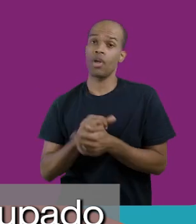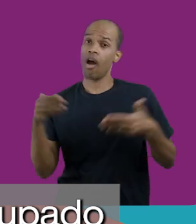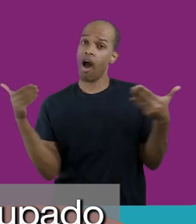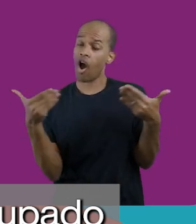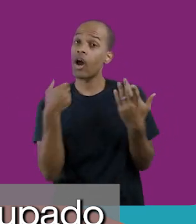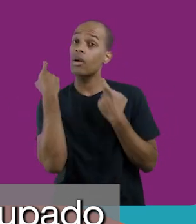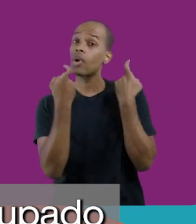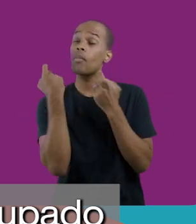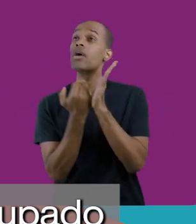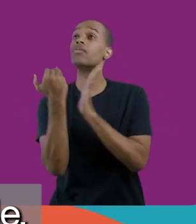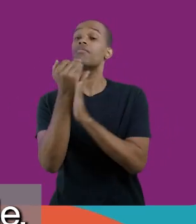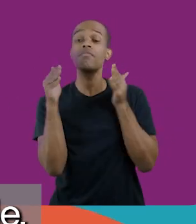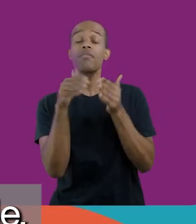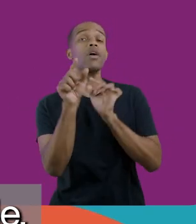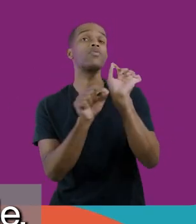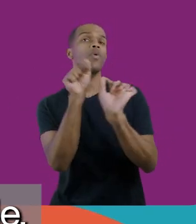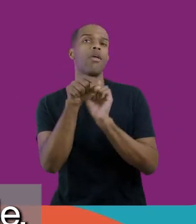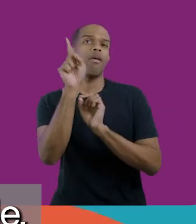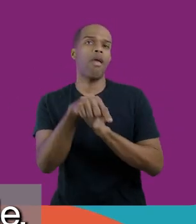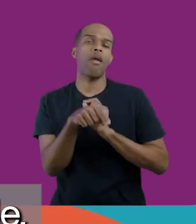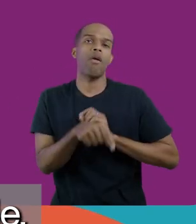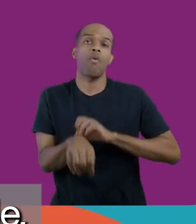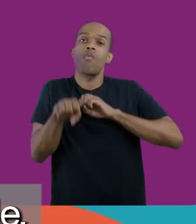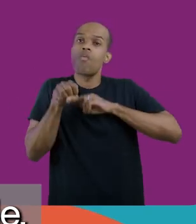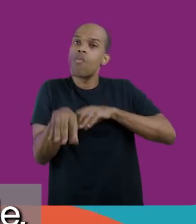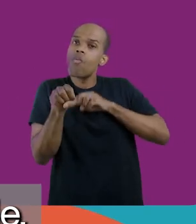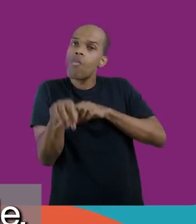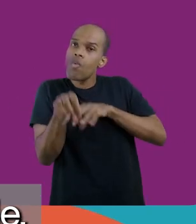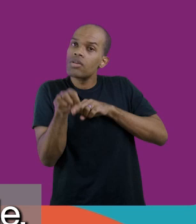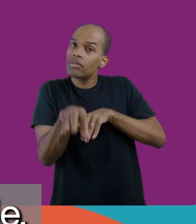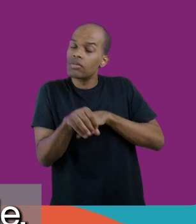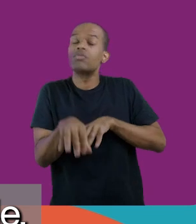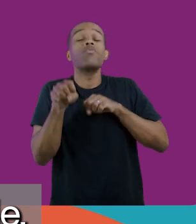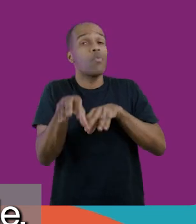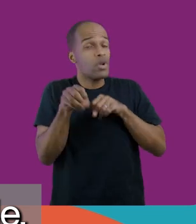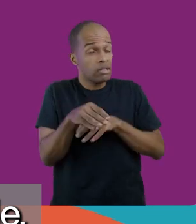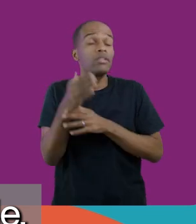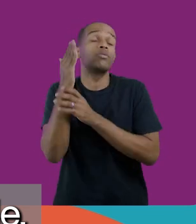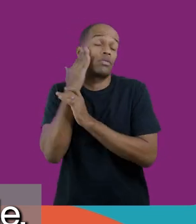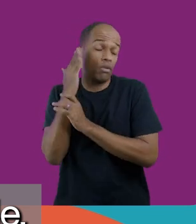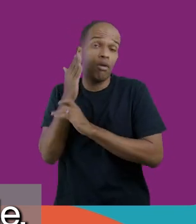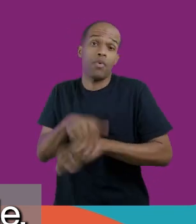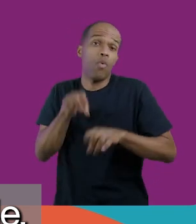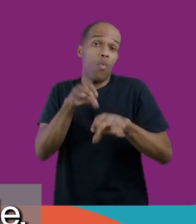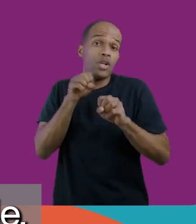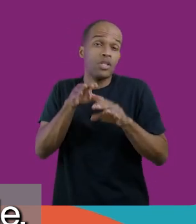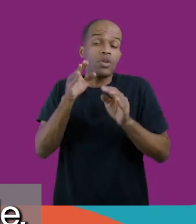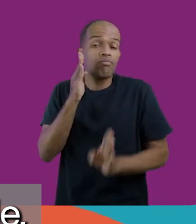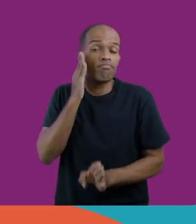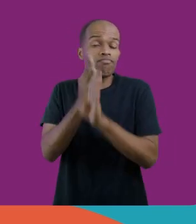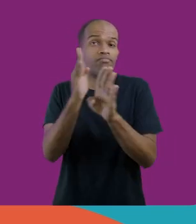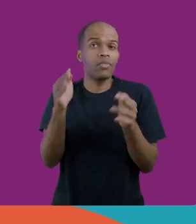a gente tem que estar muito mais preocupado com o ensino que reconhece a